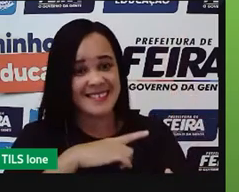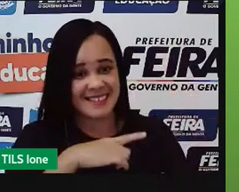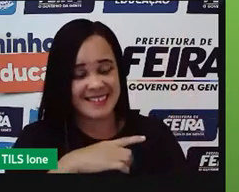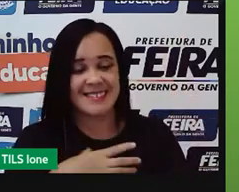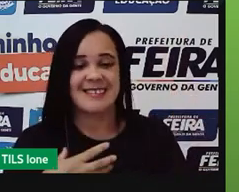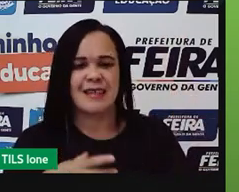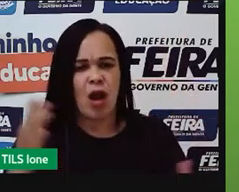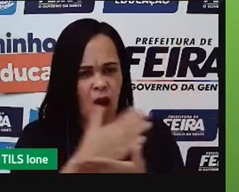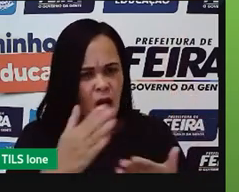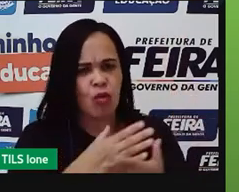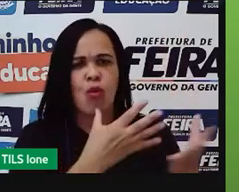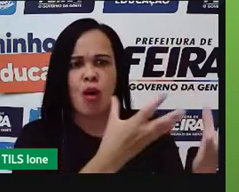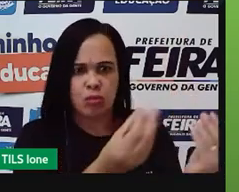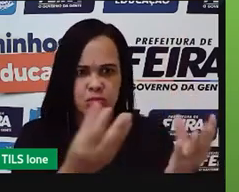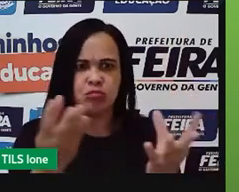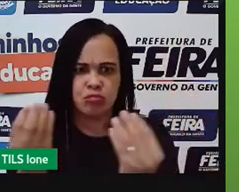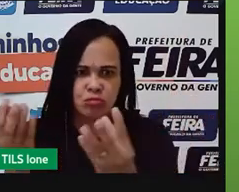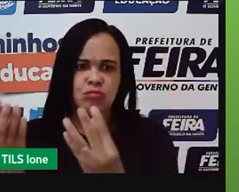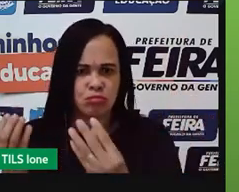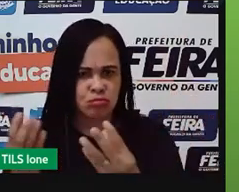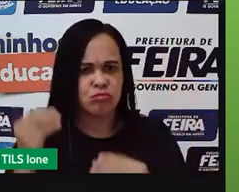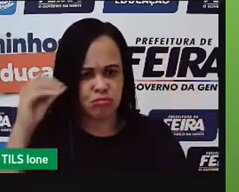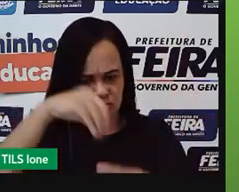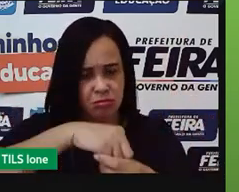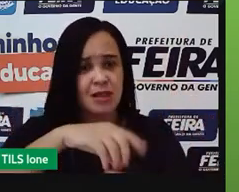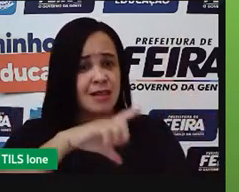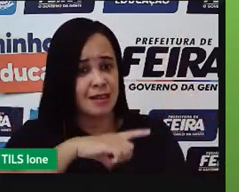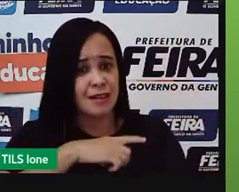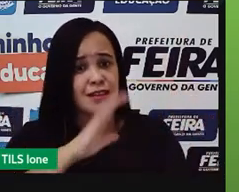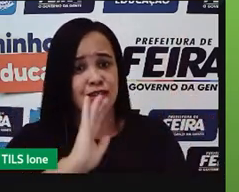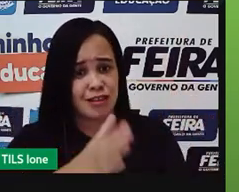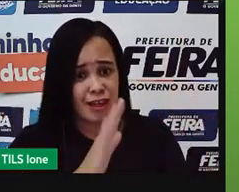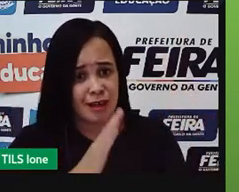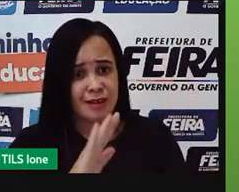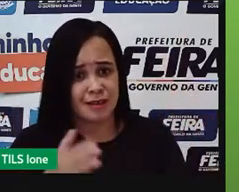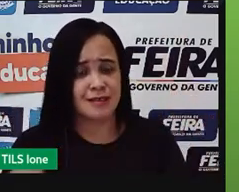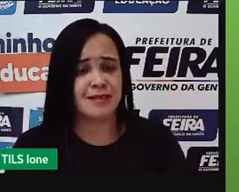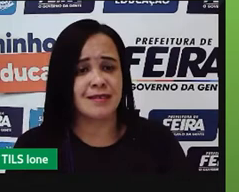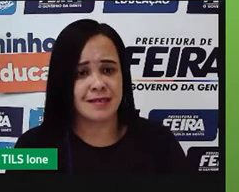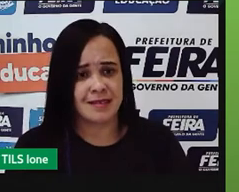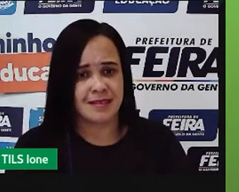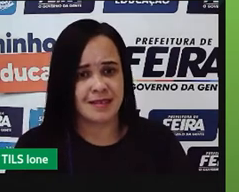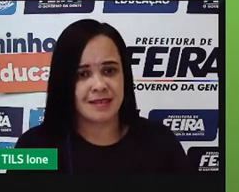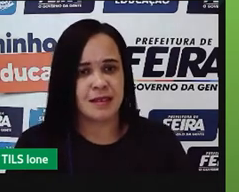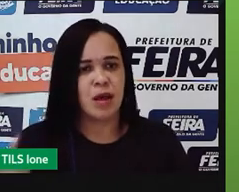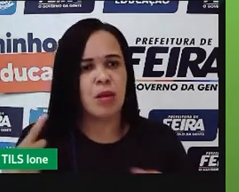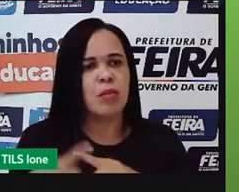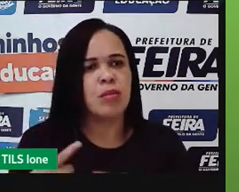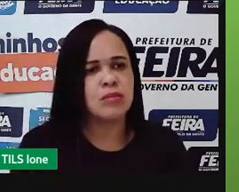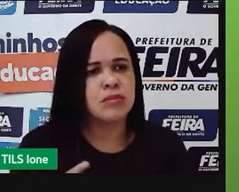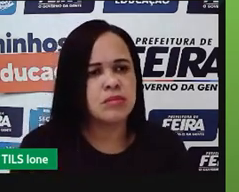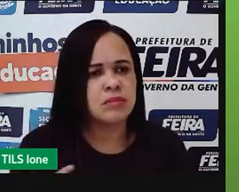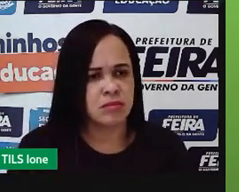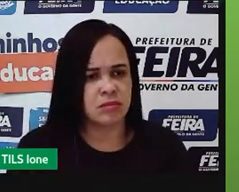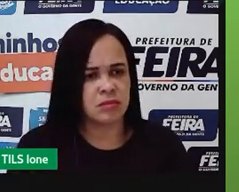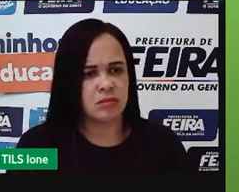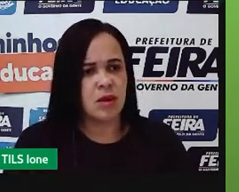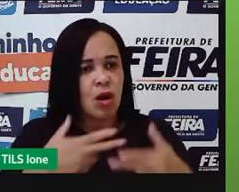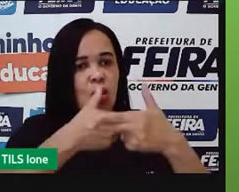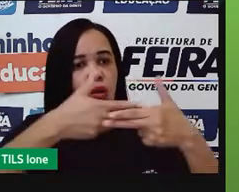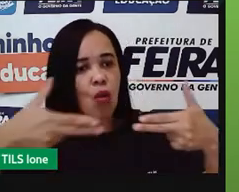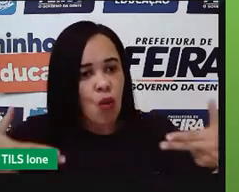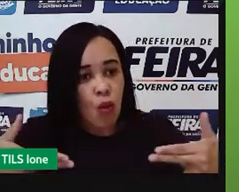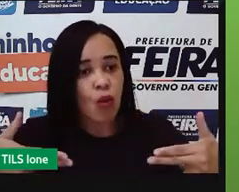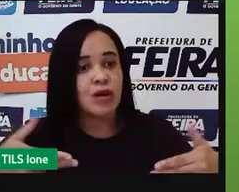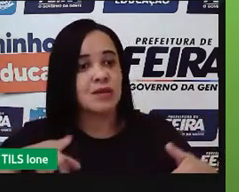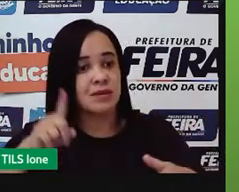né, comuns pra gente, aqui tem o exemplo, né, do cultivo, aqui a questão, né, da soja aí, mas vai pra representar os produtos que eles